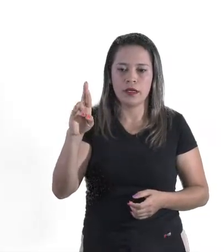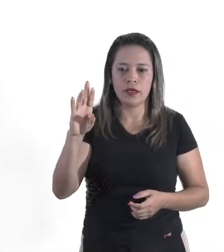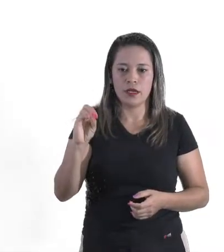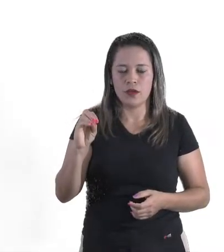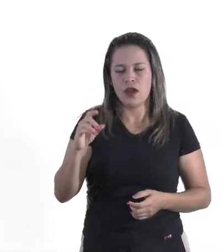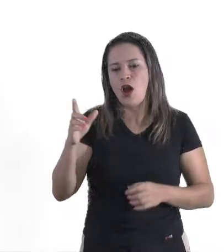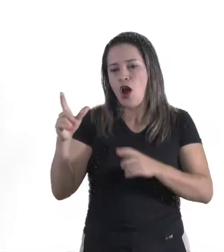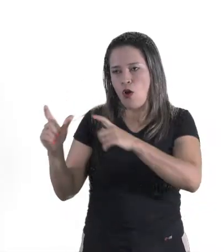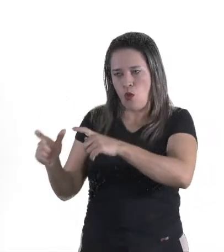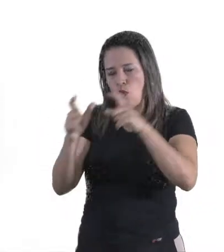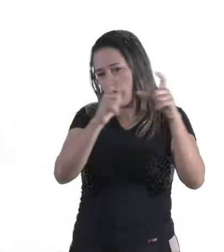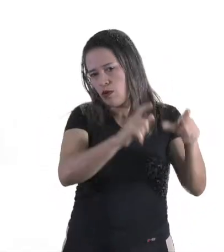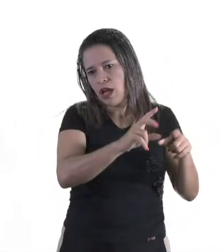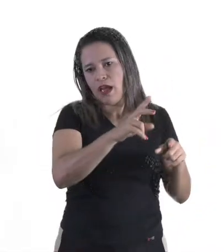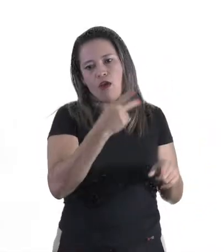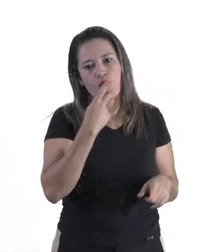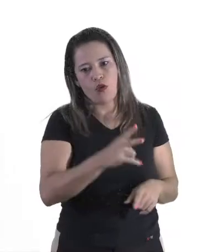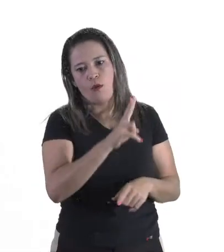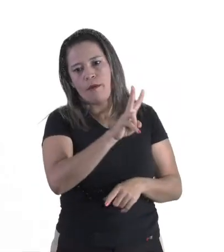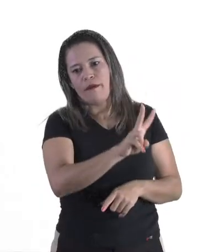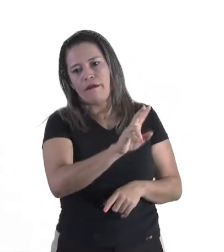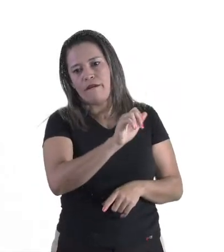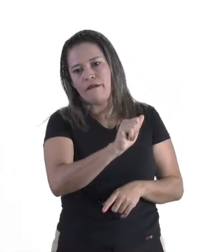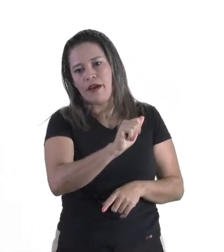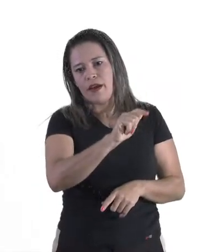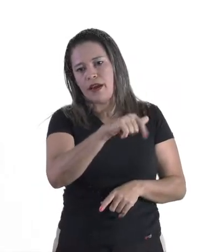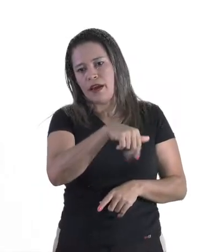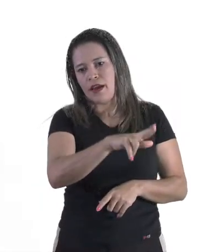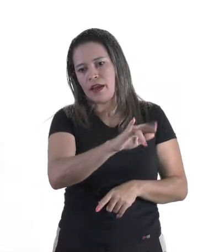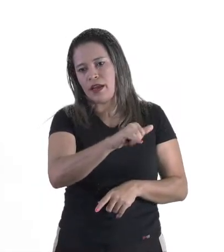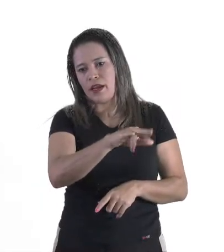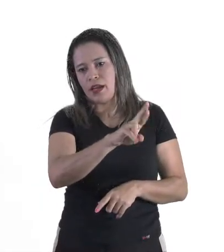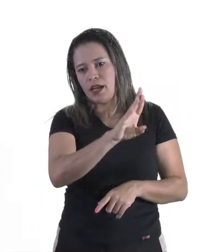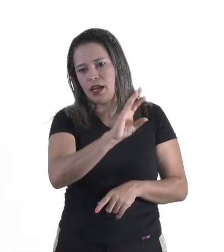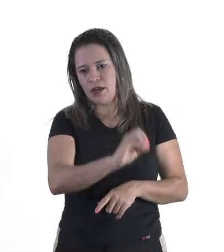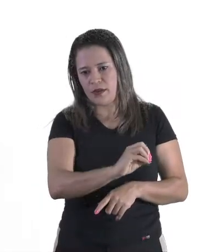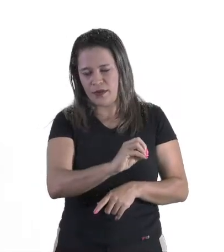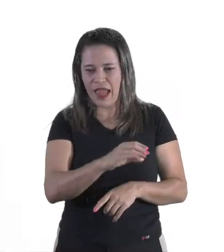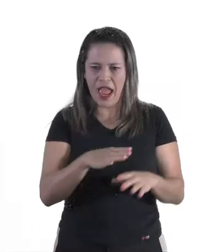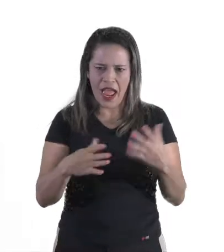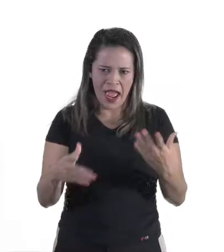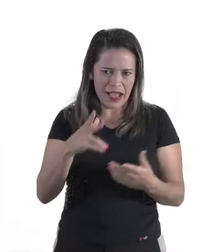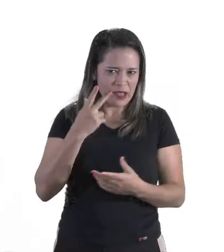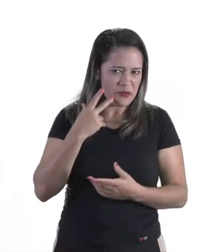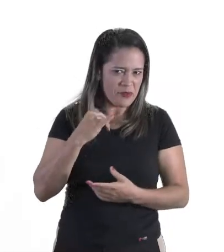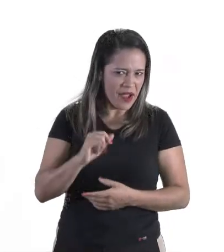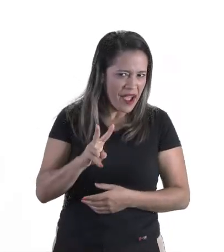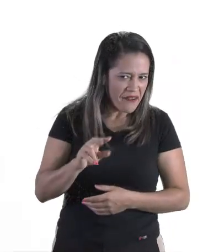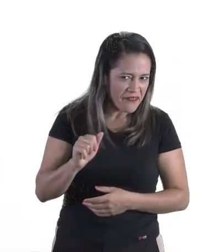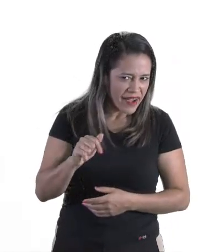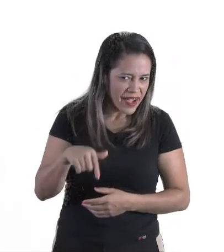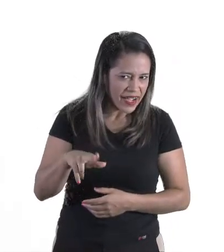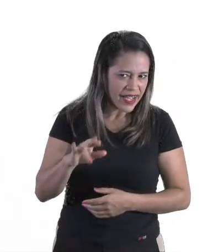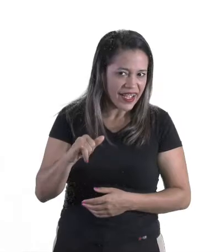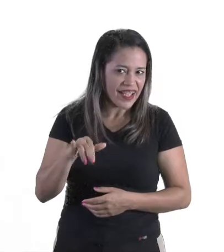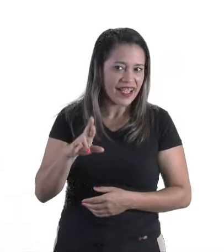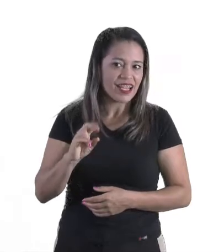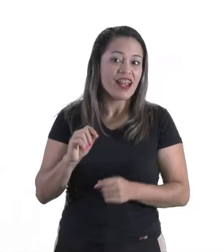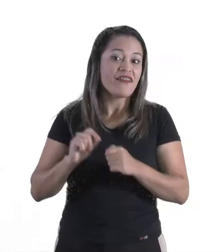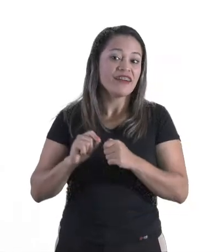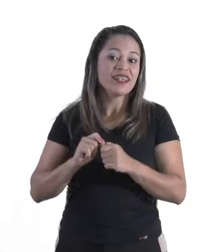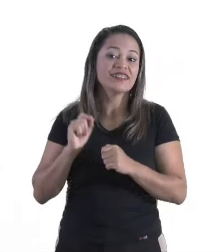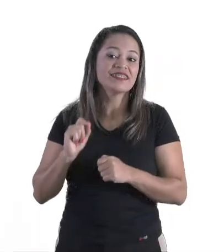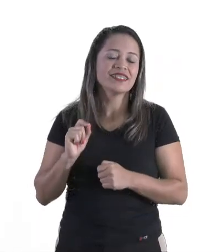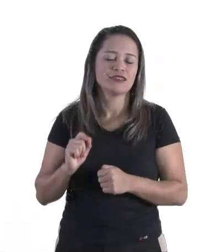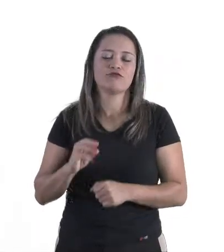vaqueiro também. Vaqueiro, boiadeiro. Ah, o seu pai é vaqueiro? Isso mesmo. O ele faz? Ele